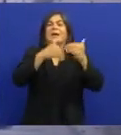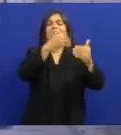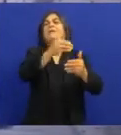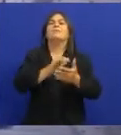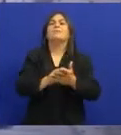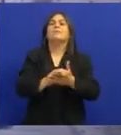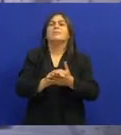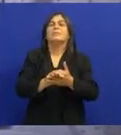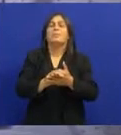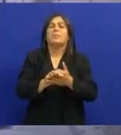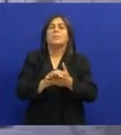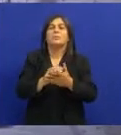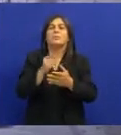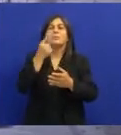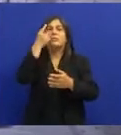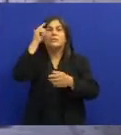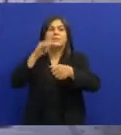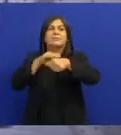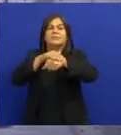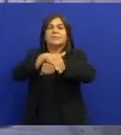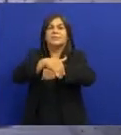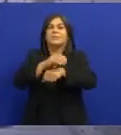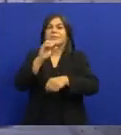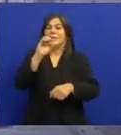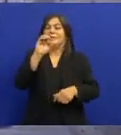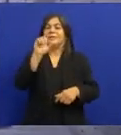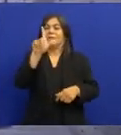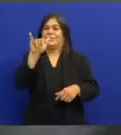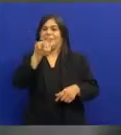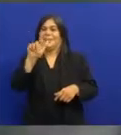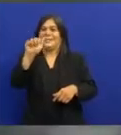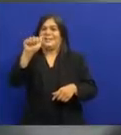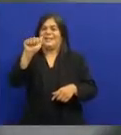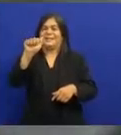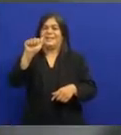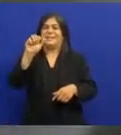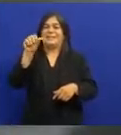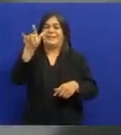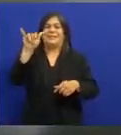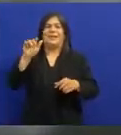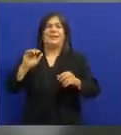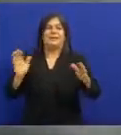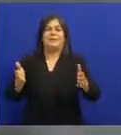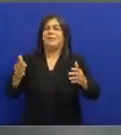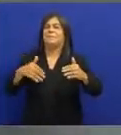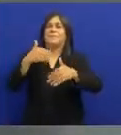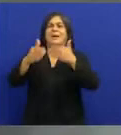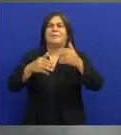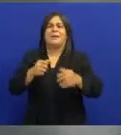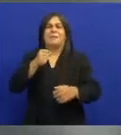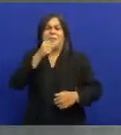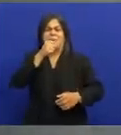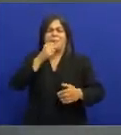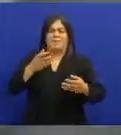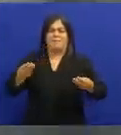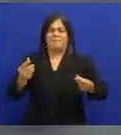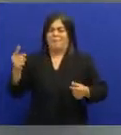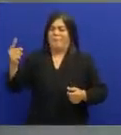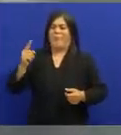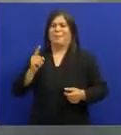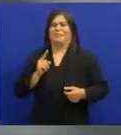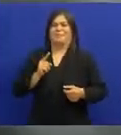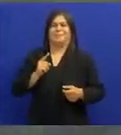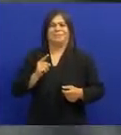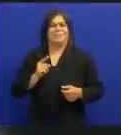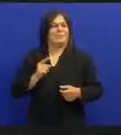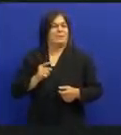originalmente Pelo menos por uma noite Foi Luísa de Oliveira E quando eu deixei o A.E.I. Ela não esqueceu Fui no microfone dela E veio toda